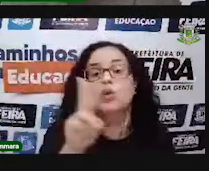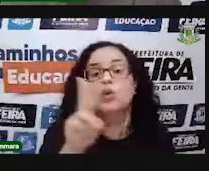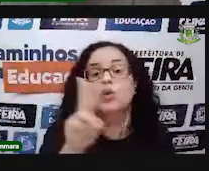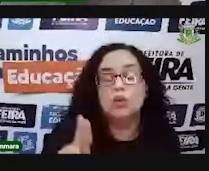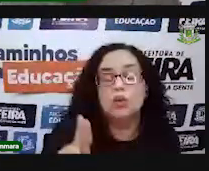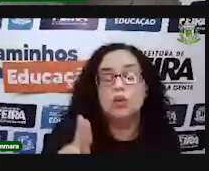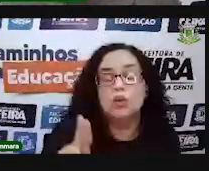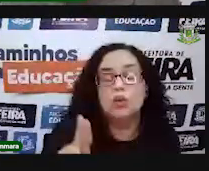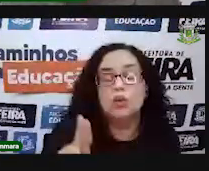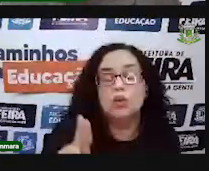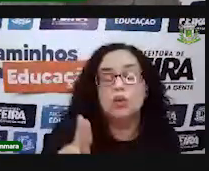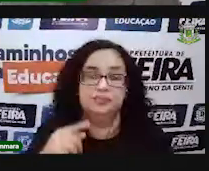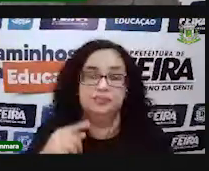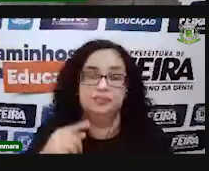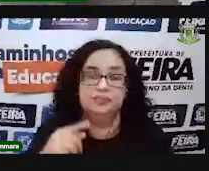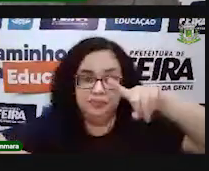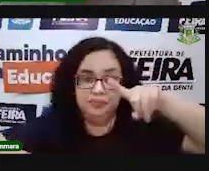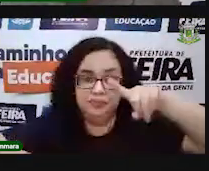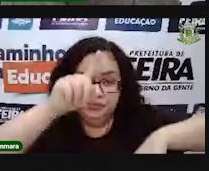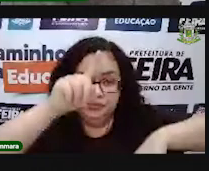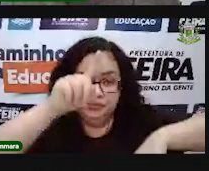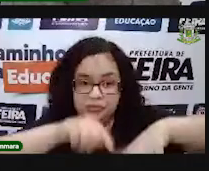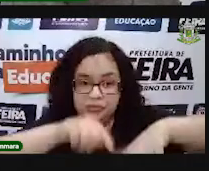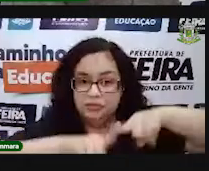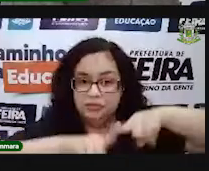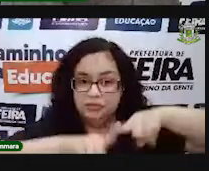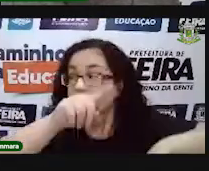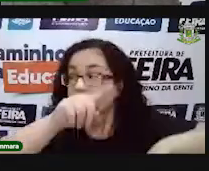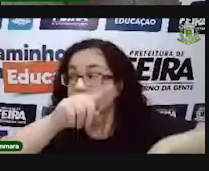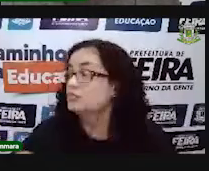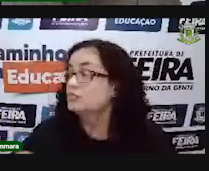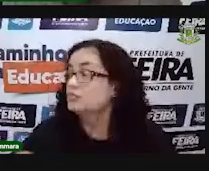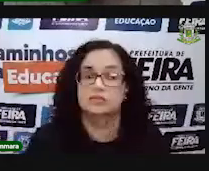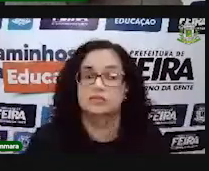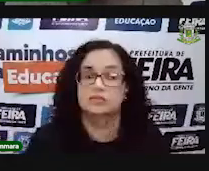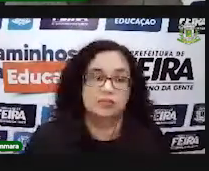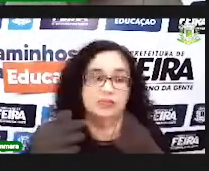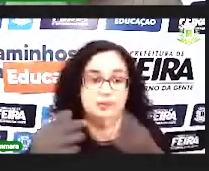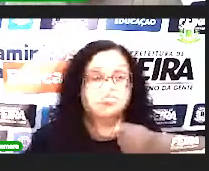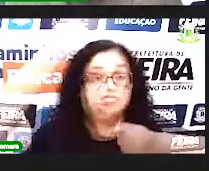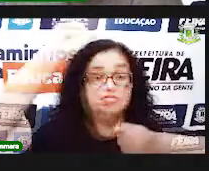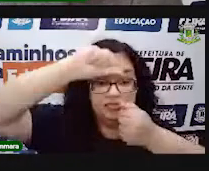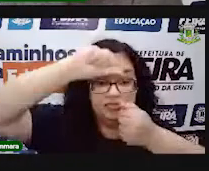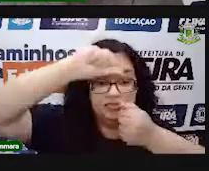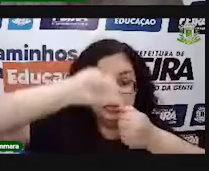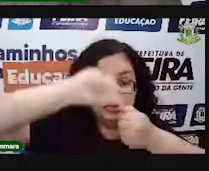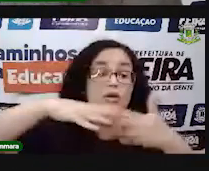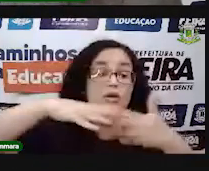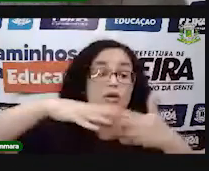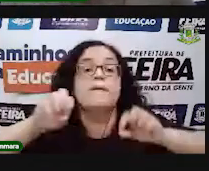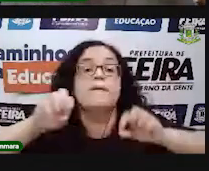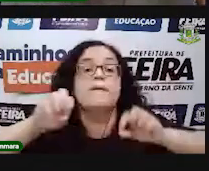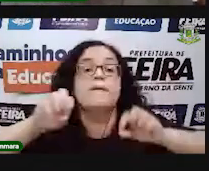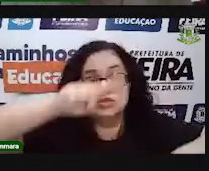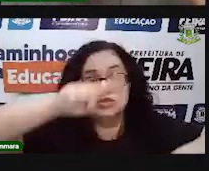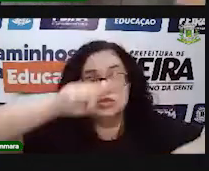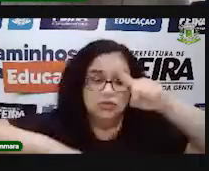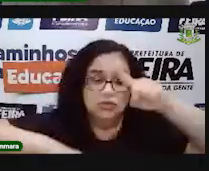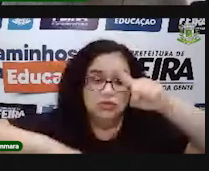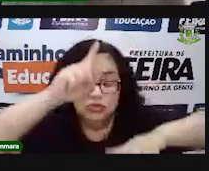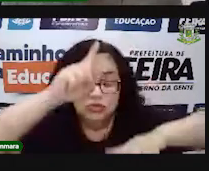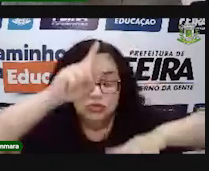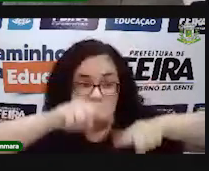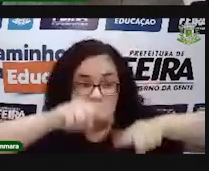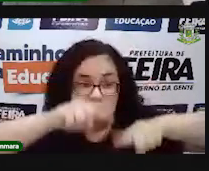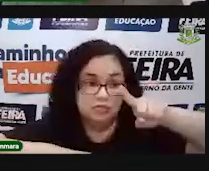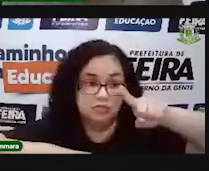essa pirâmide de base quadrada usando esses materiais. E aí, você já vai relacionando